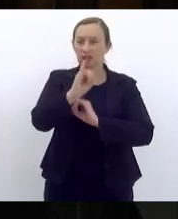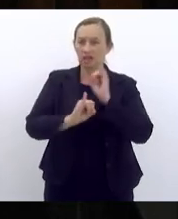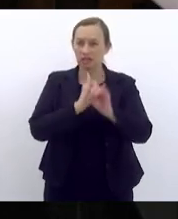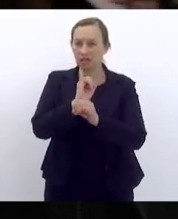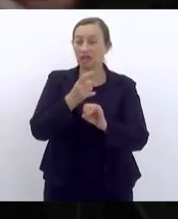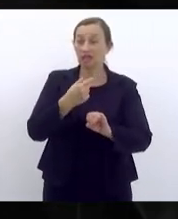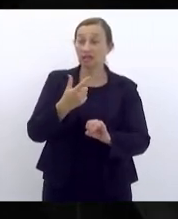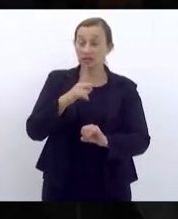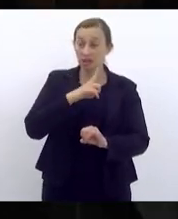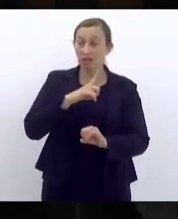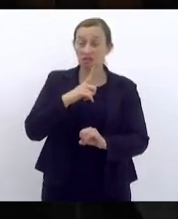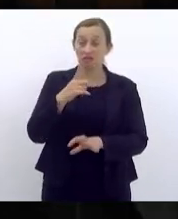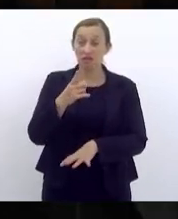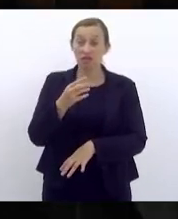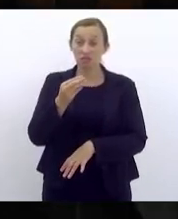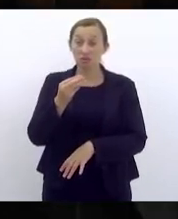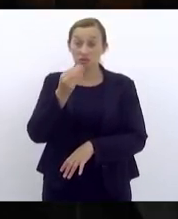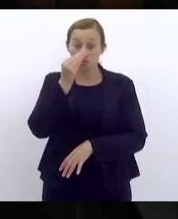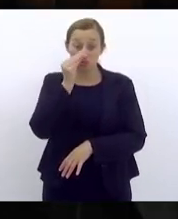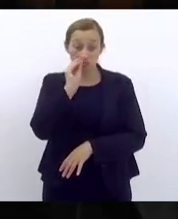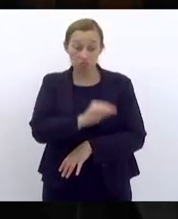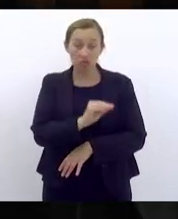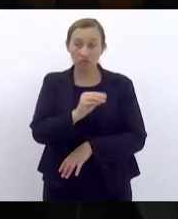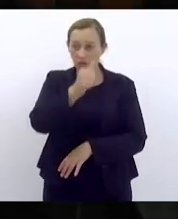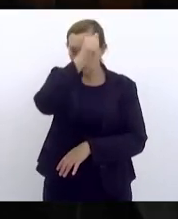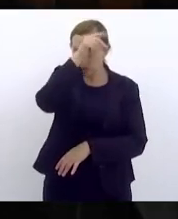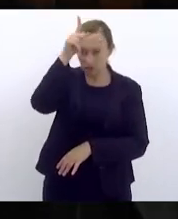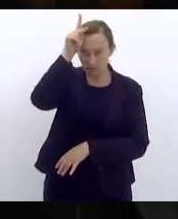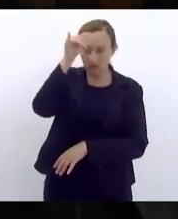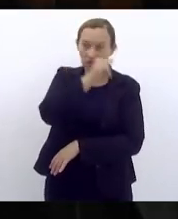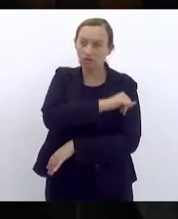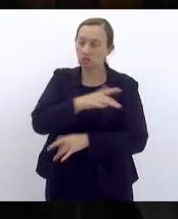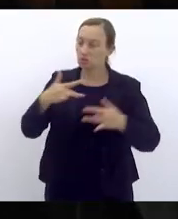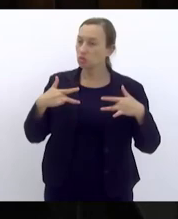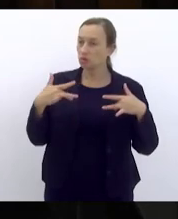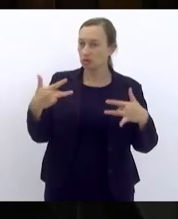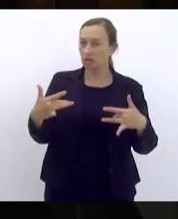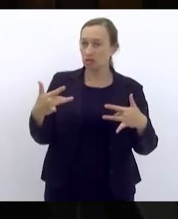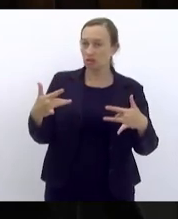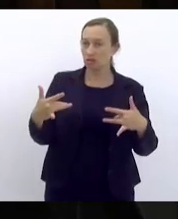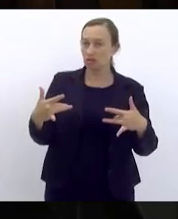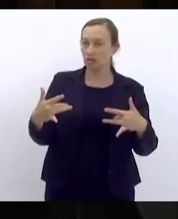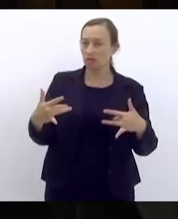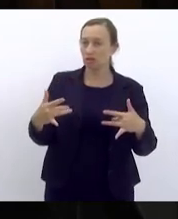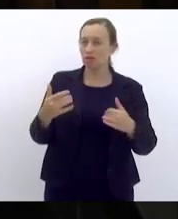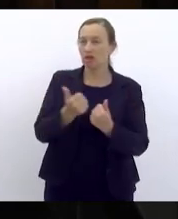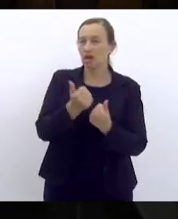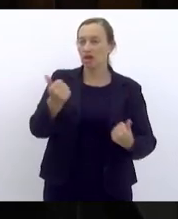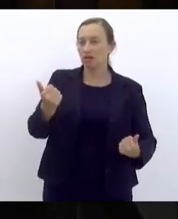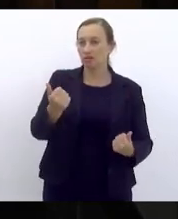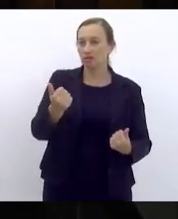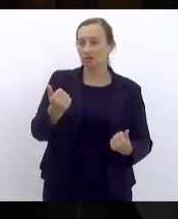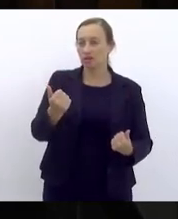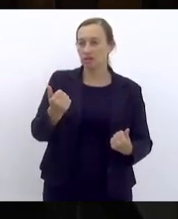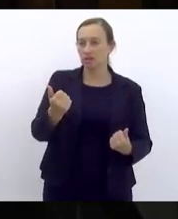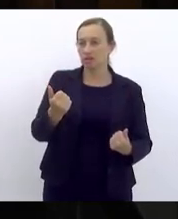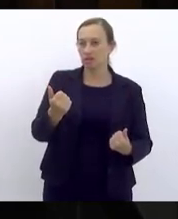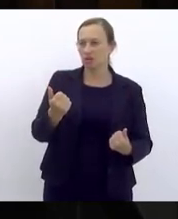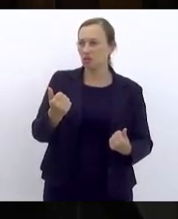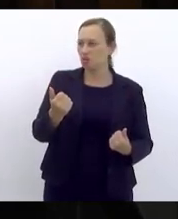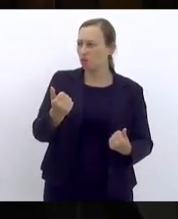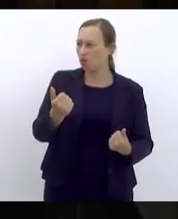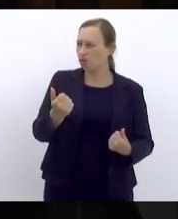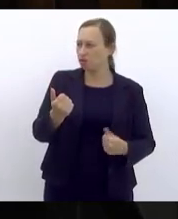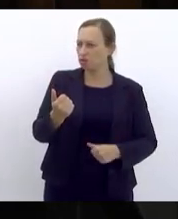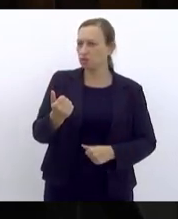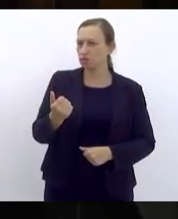repúdio ao prefeito do Rio e a minha solidariedade a vice-consul dos Estados Unidos e